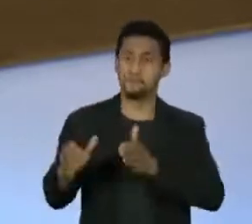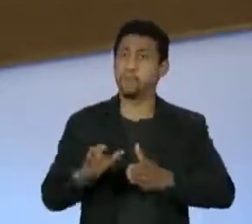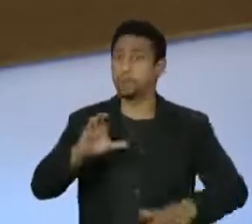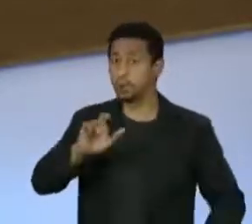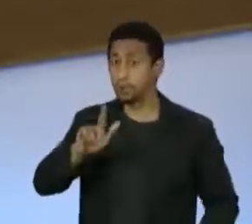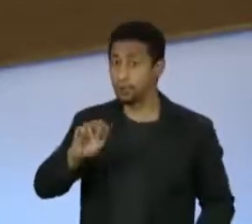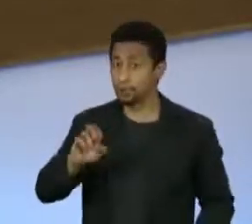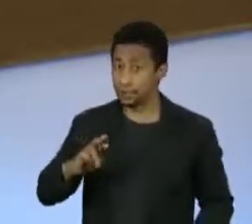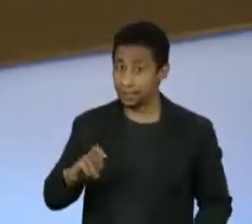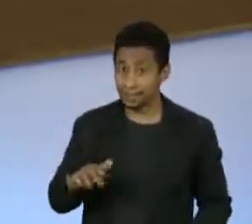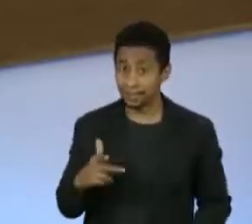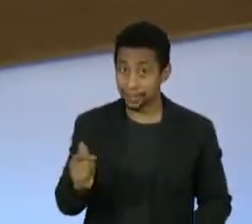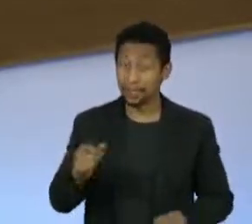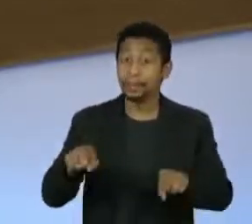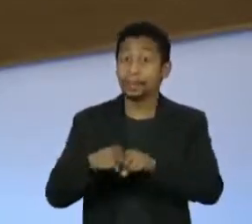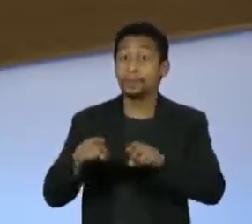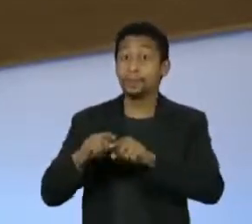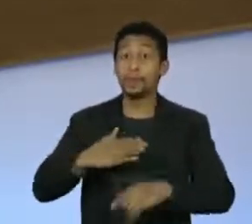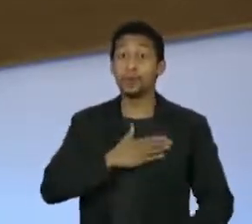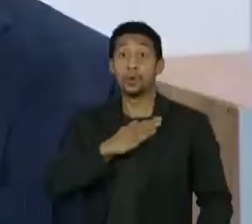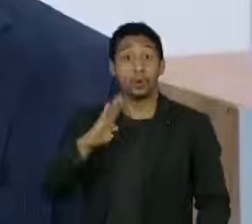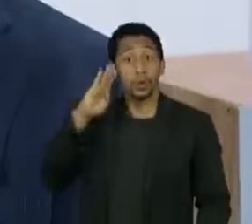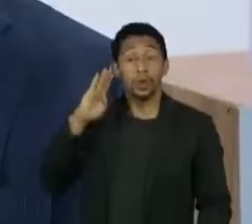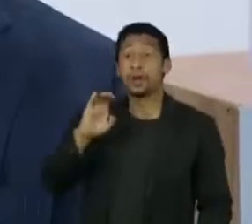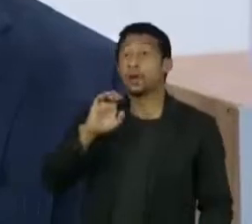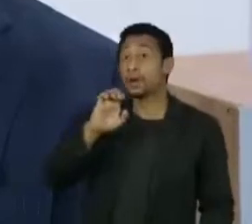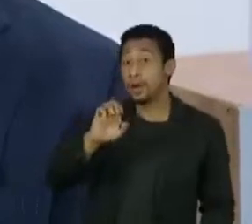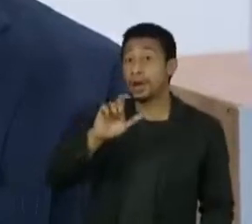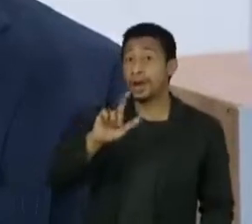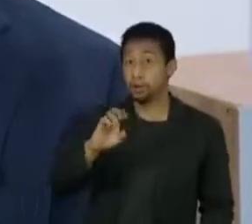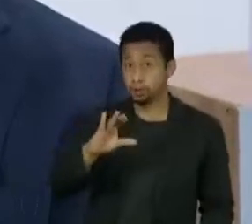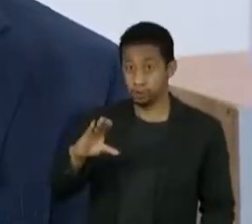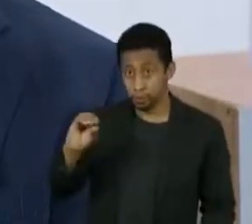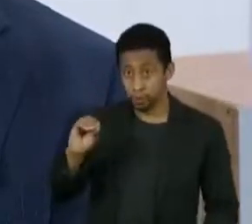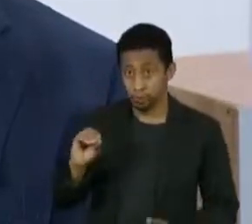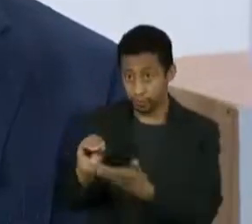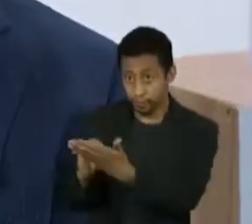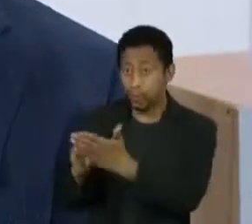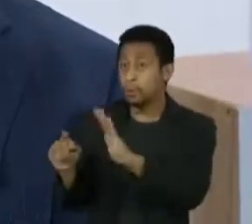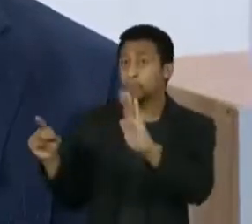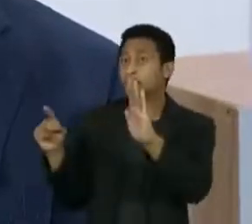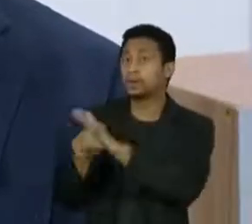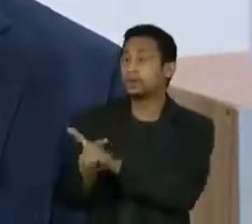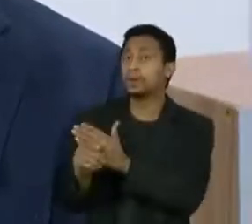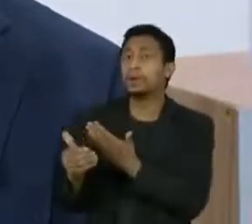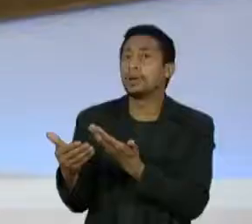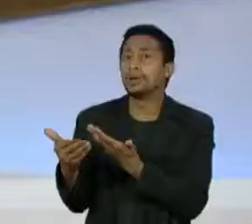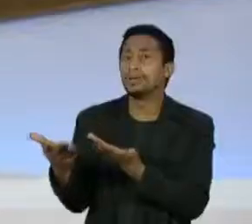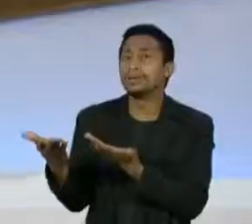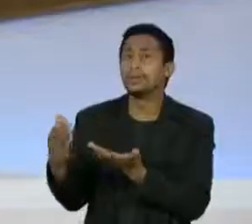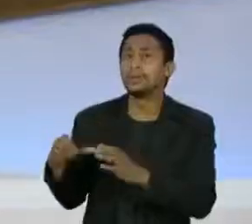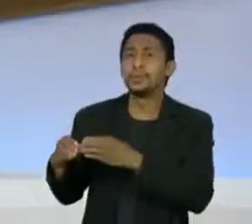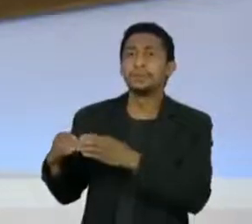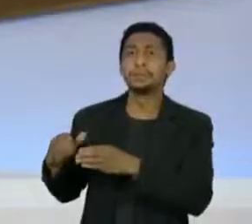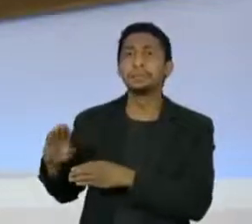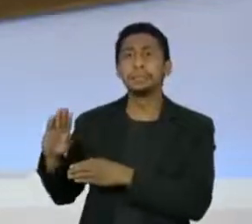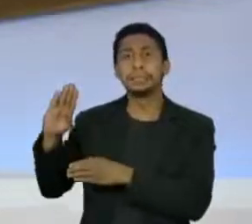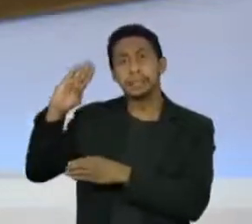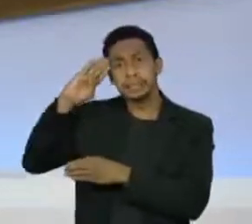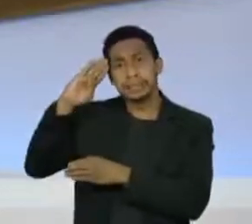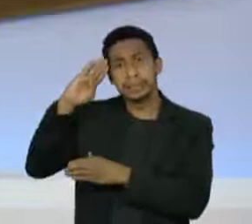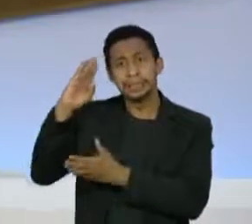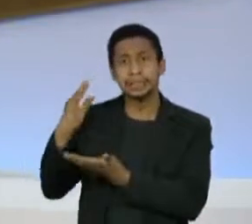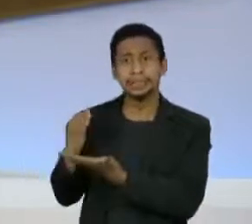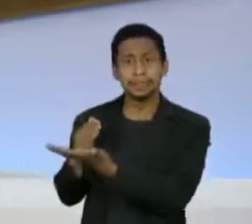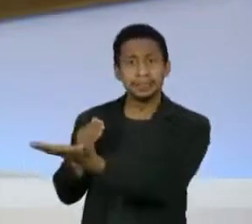teve o Coronel Elcio e outros. E o que eu queria lhe perguntar, senador, é qual o peso que deve ser dado para os militares no relatório para que a gente